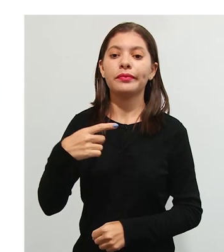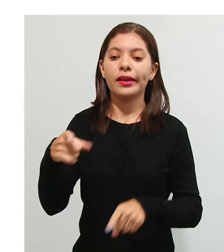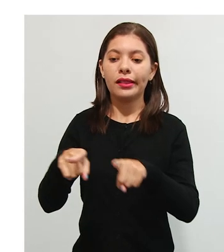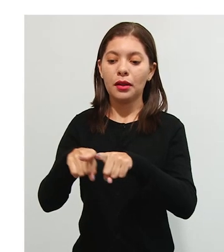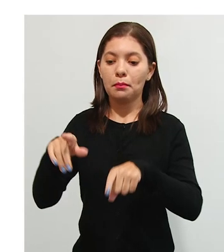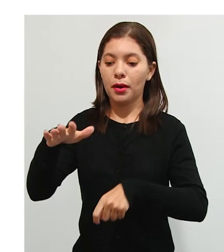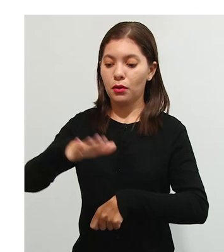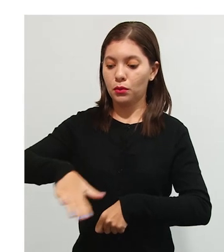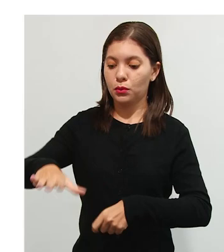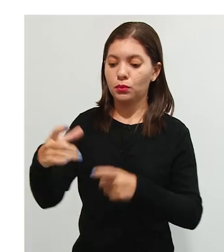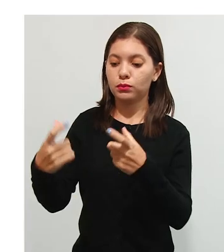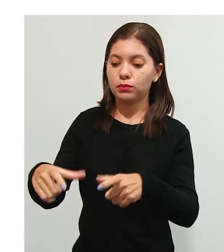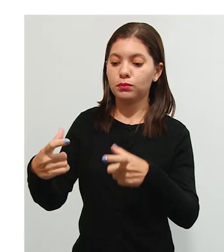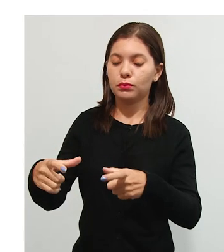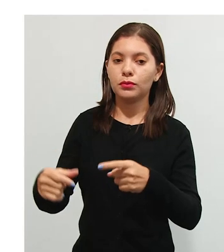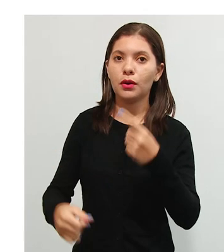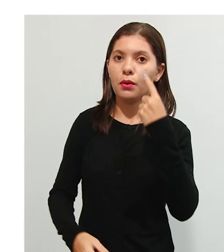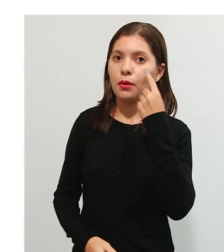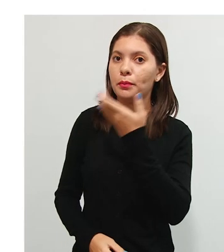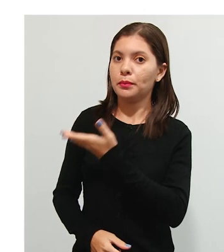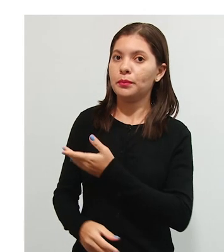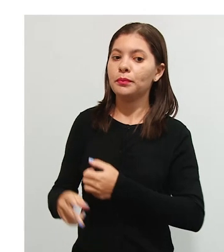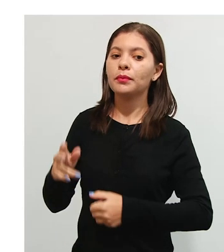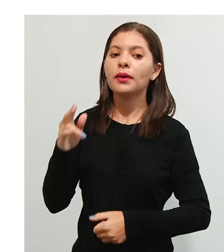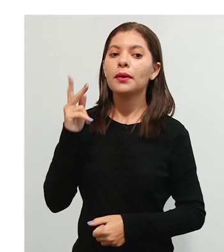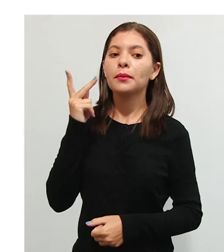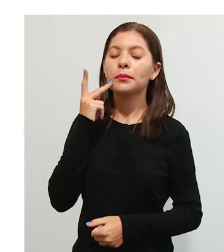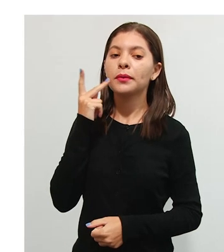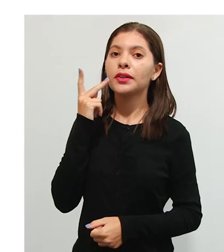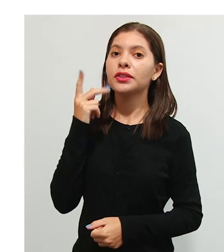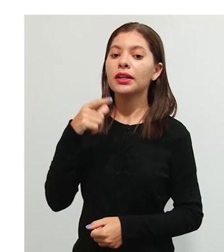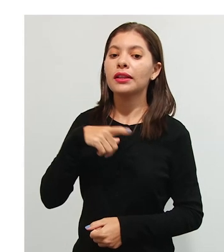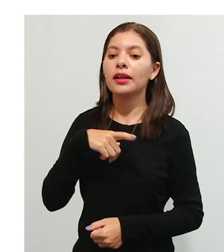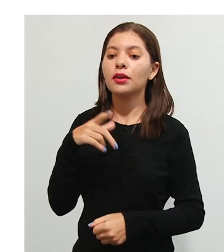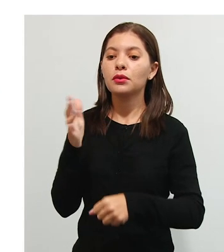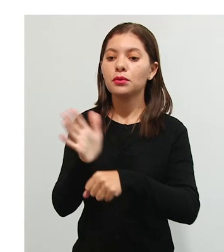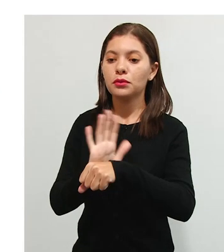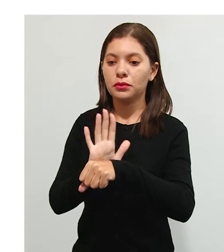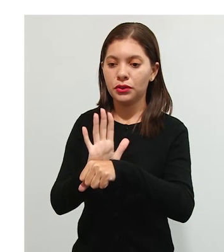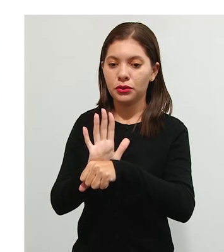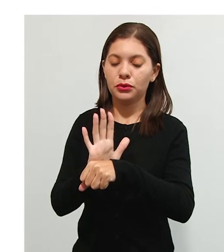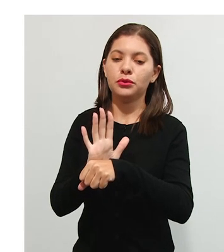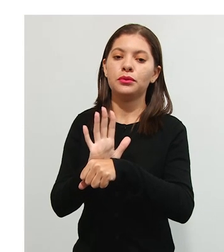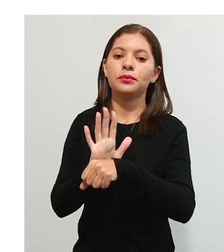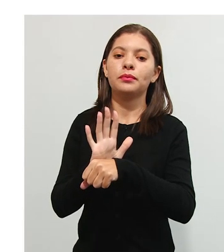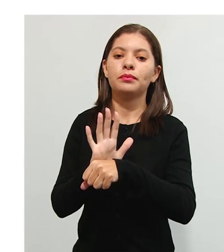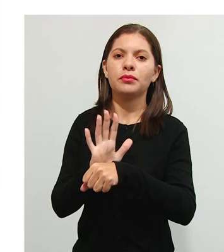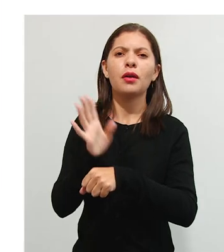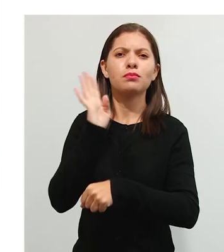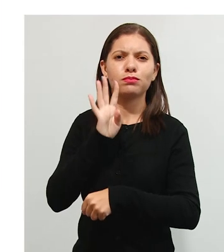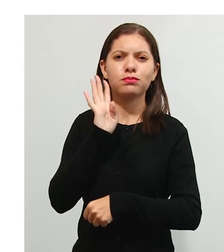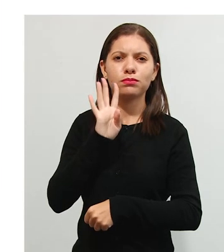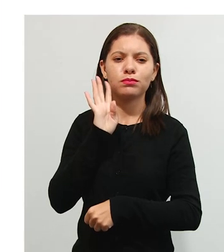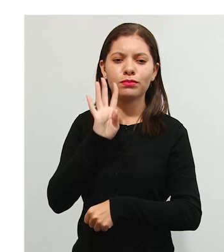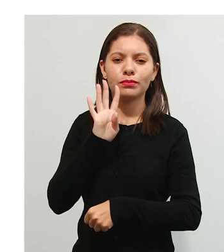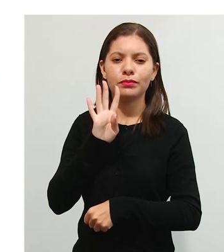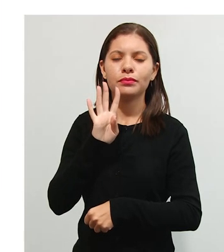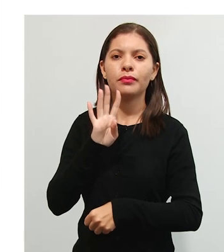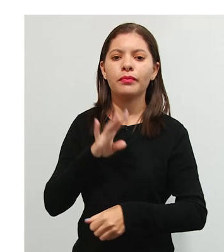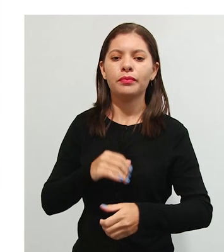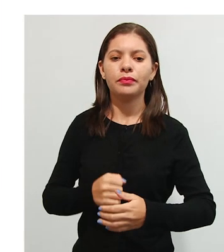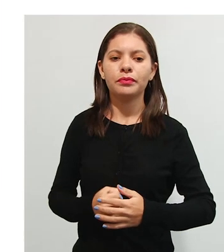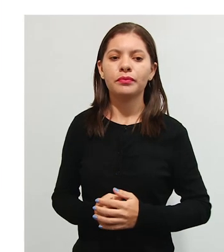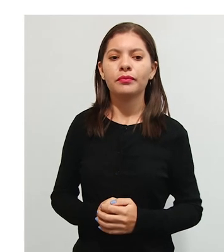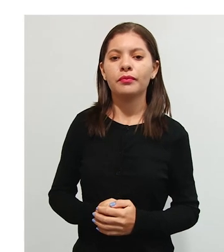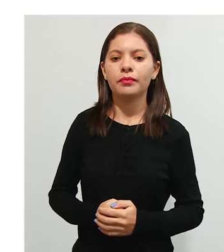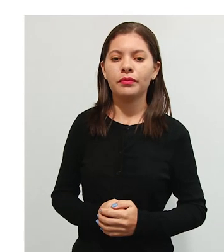Então aqui Piaget a gente trouxe um vídeo que é um vídeo muito bacana de Ives de LaTayle,